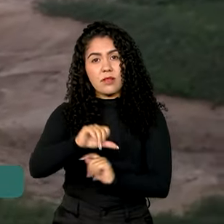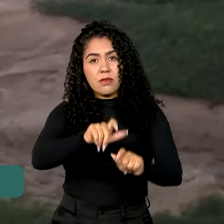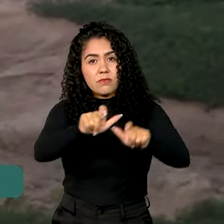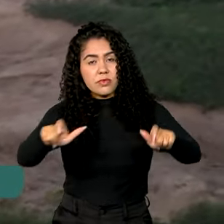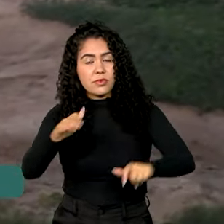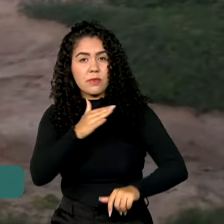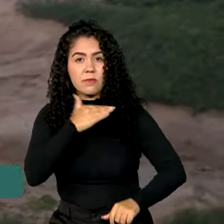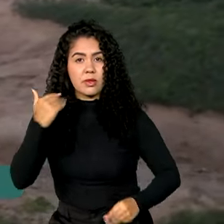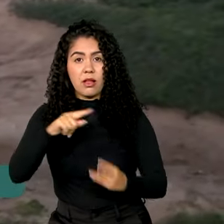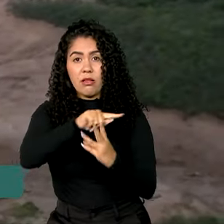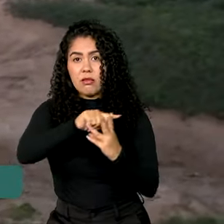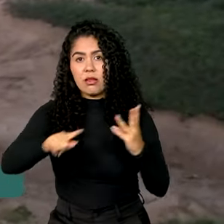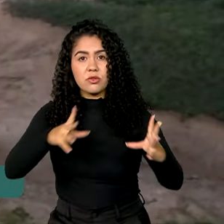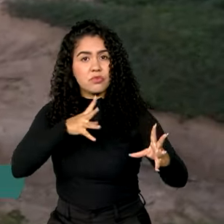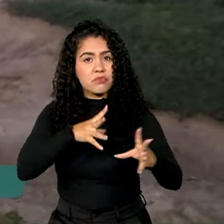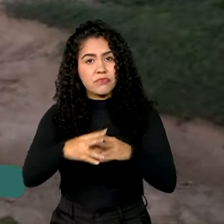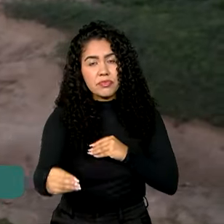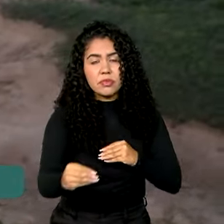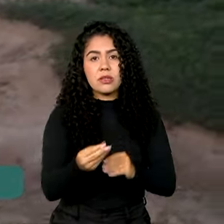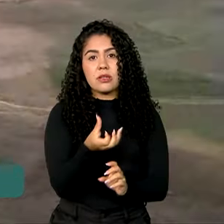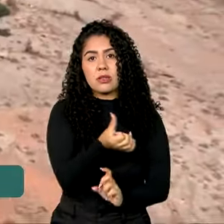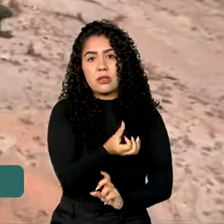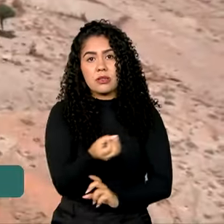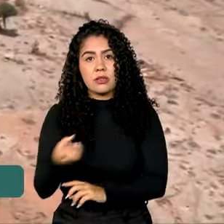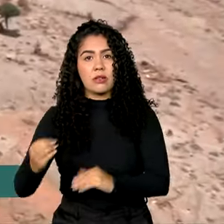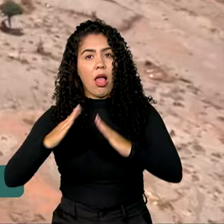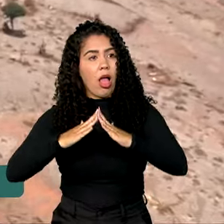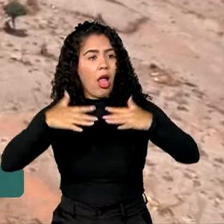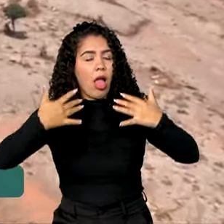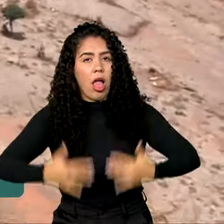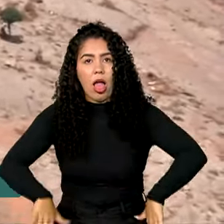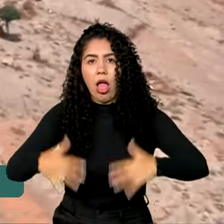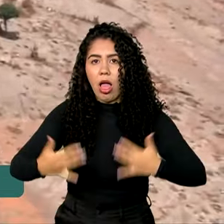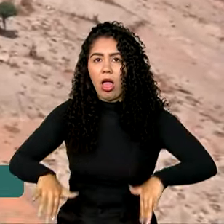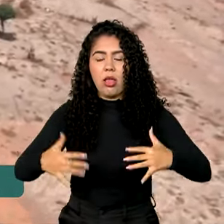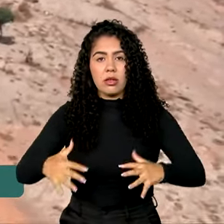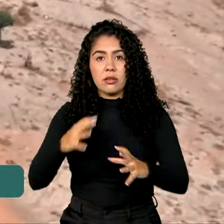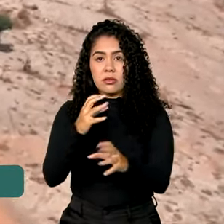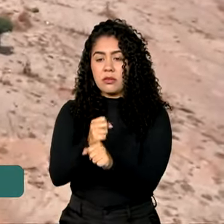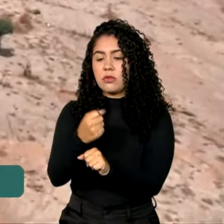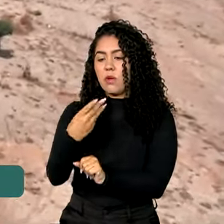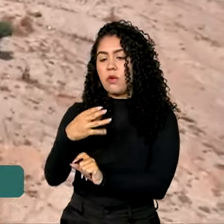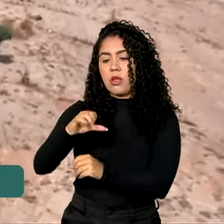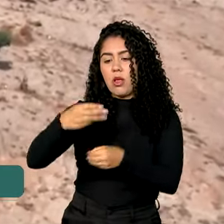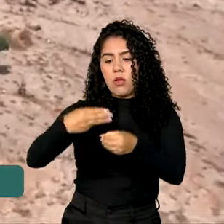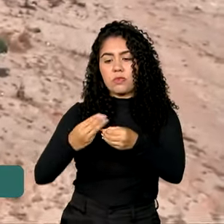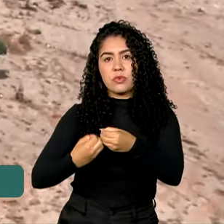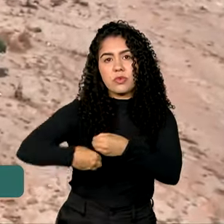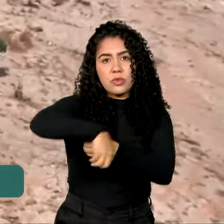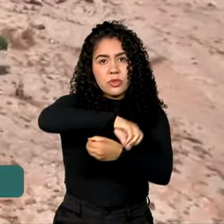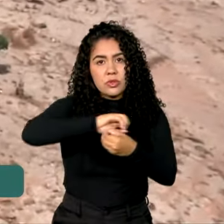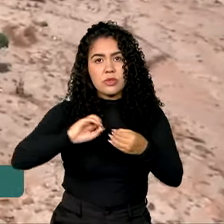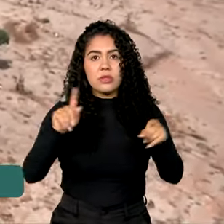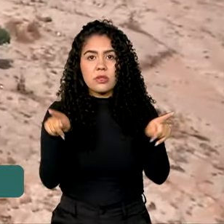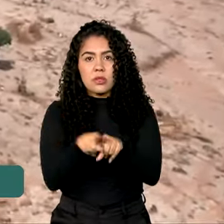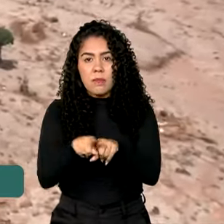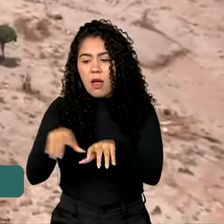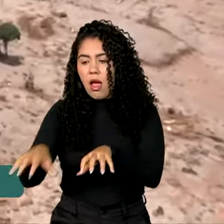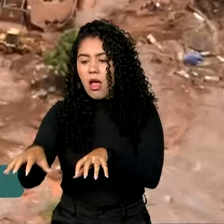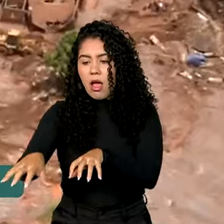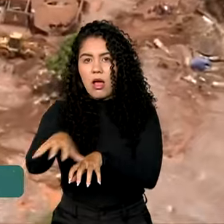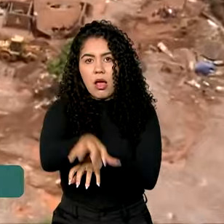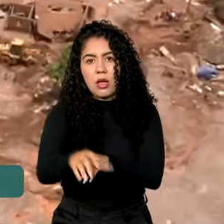3 desapareceram e 600 ficaram desabrigadas. 49 municípios e 3 reservas indígenas foram